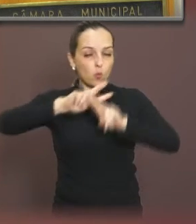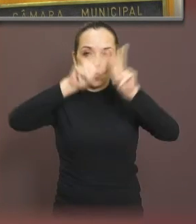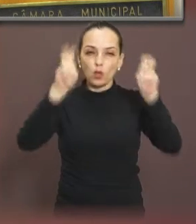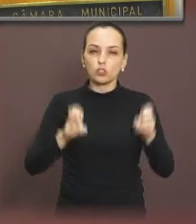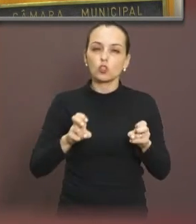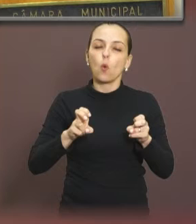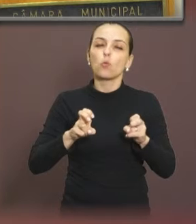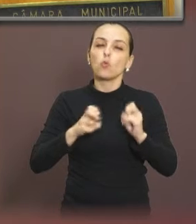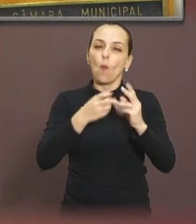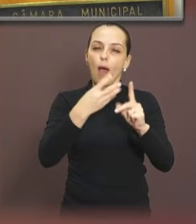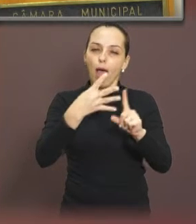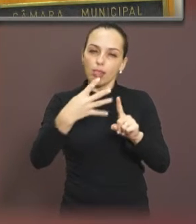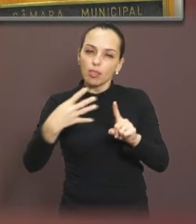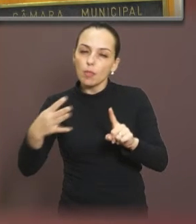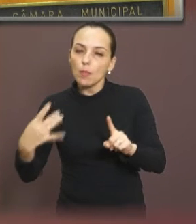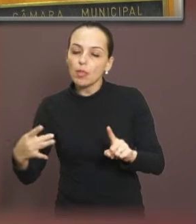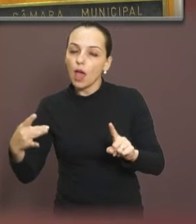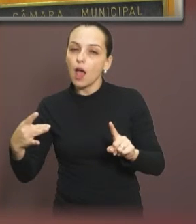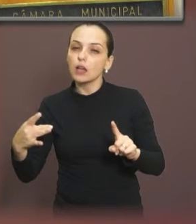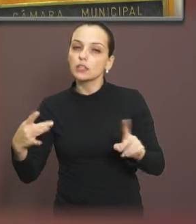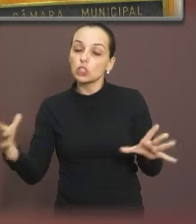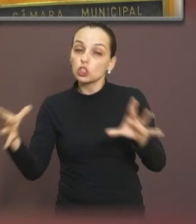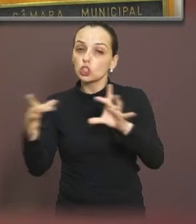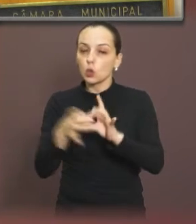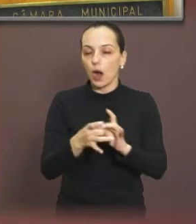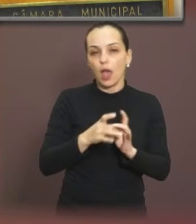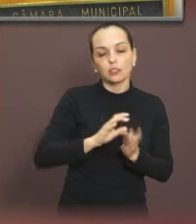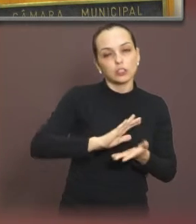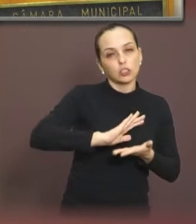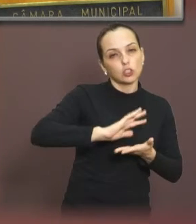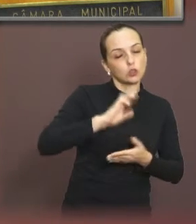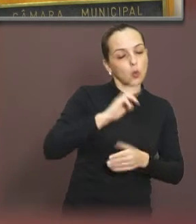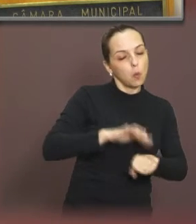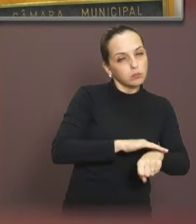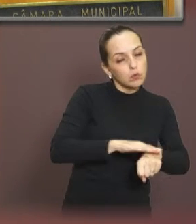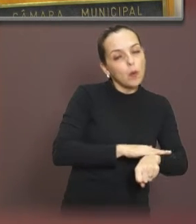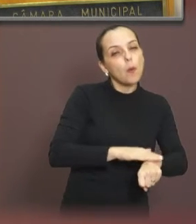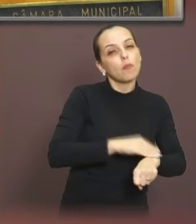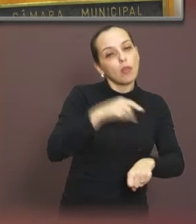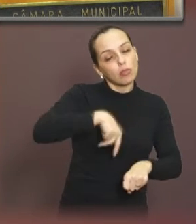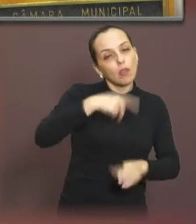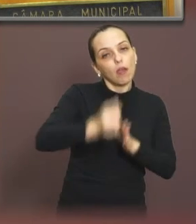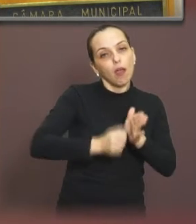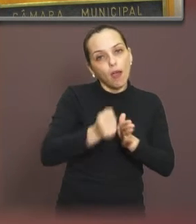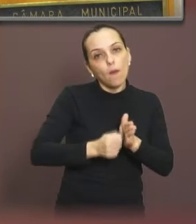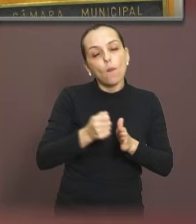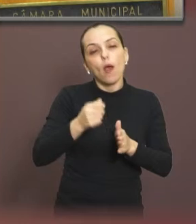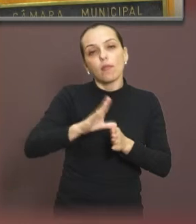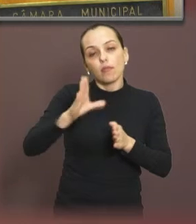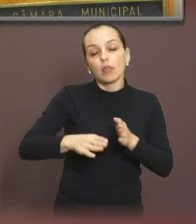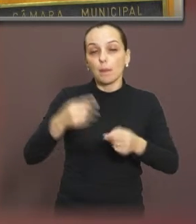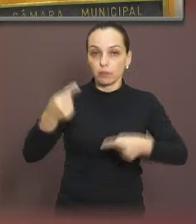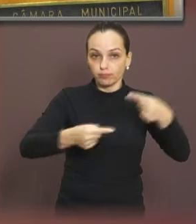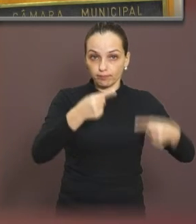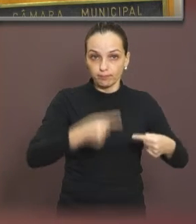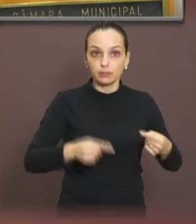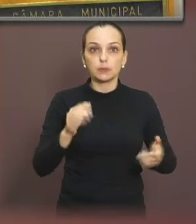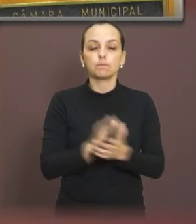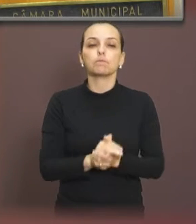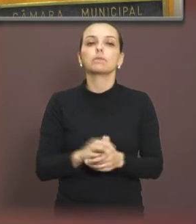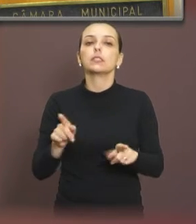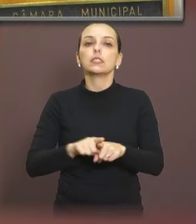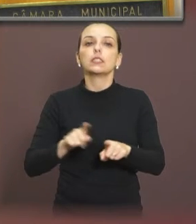ligada à questão racial para a discussão dentro desta casa. Próximo slide, por favor. Nós recebemos também de Ribeirão Preto o